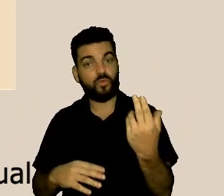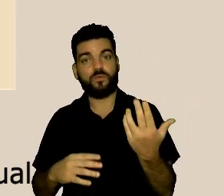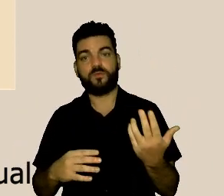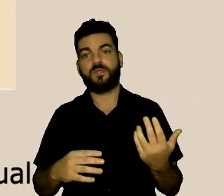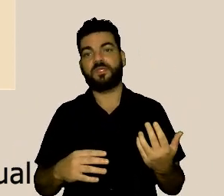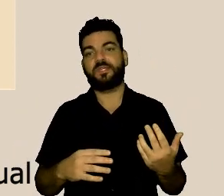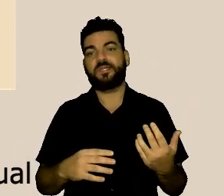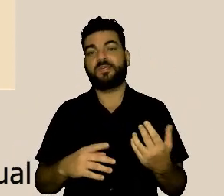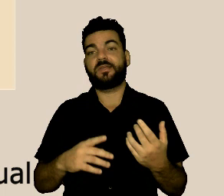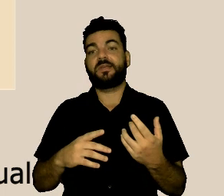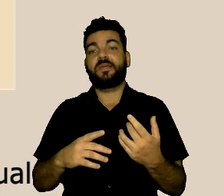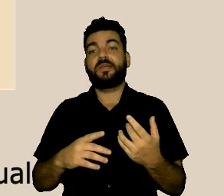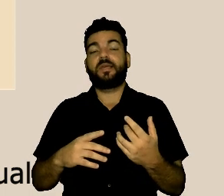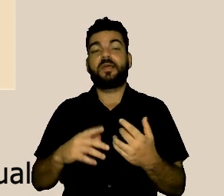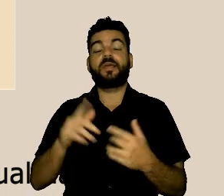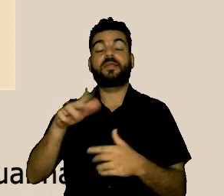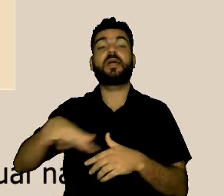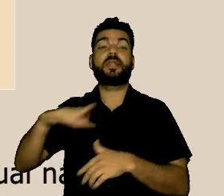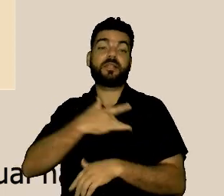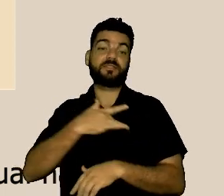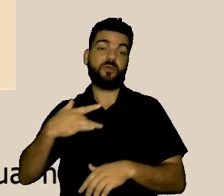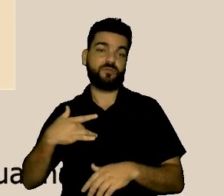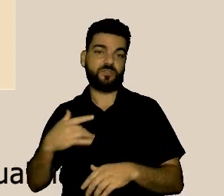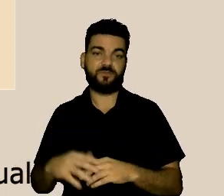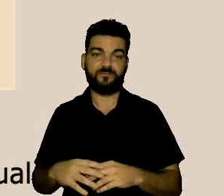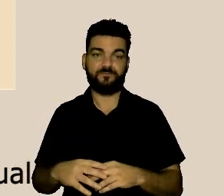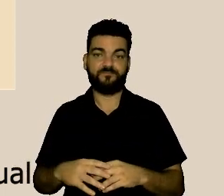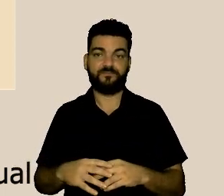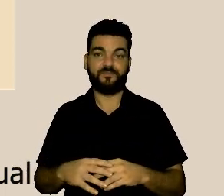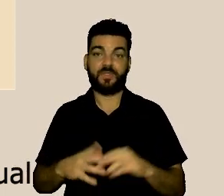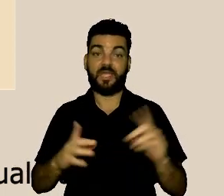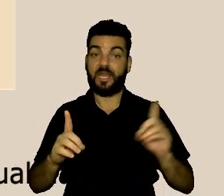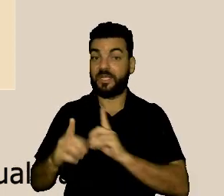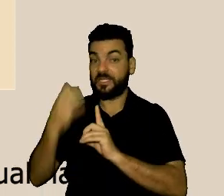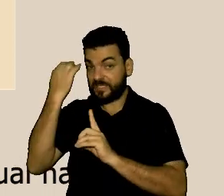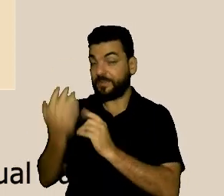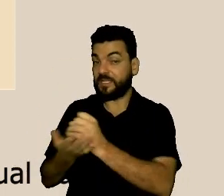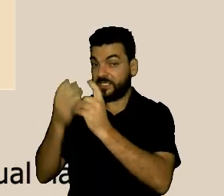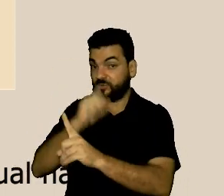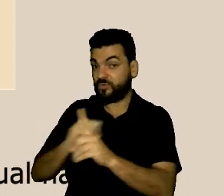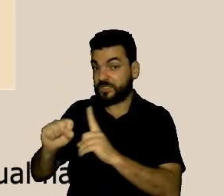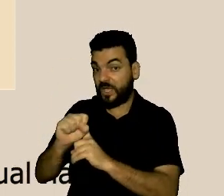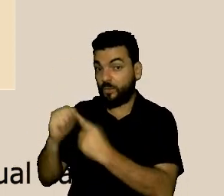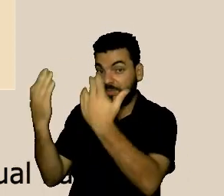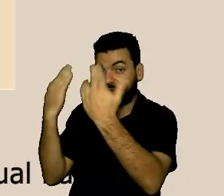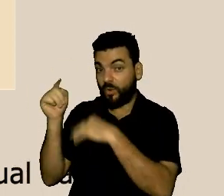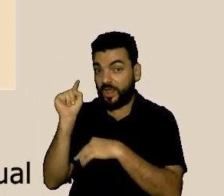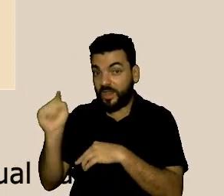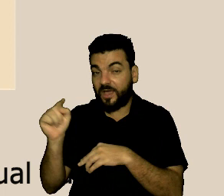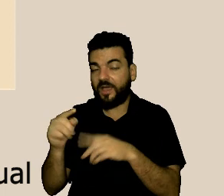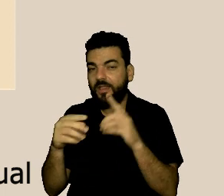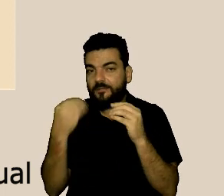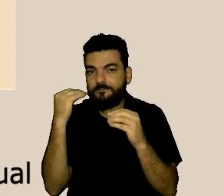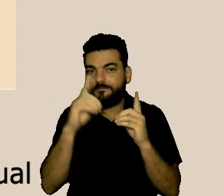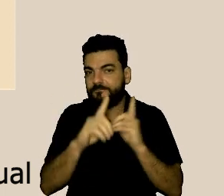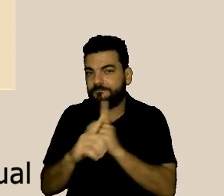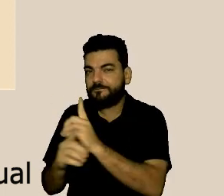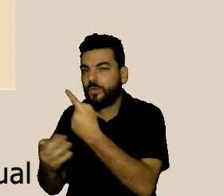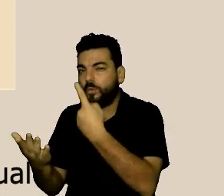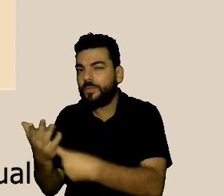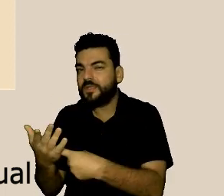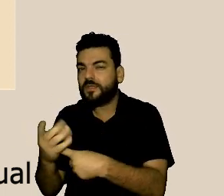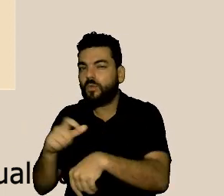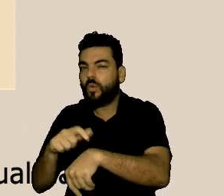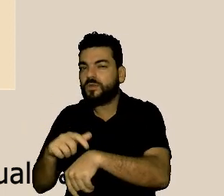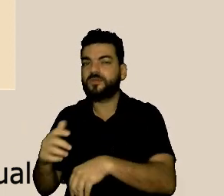pelo Núcleo de Saúde. A pessoa sabe que ali tem assistente social, uma psicóloga clínica, pede para marcar um horário,